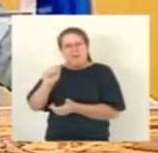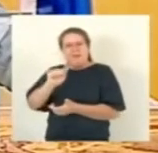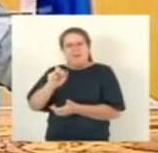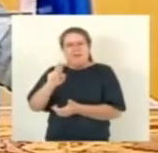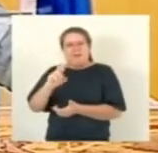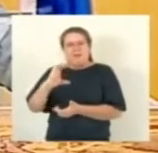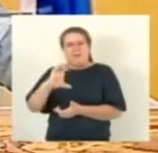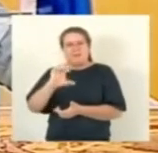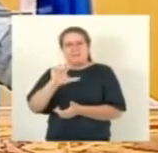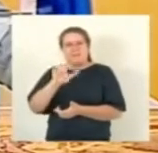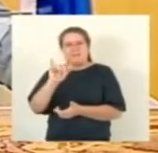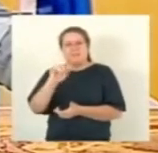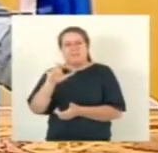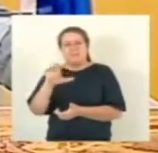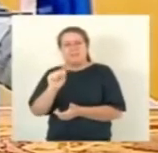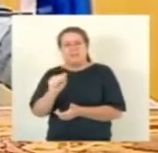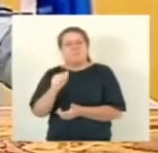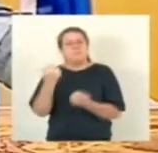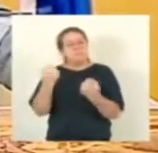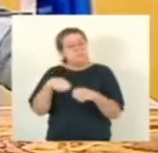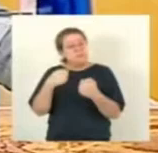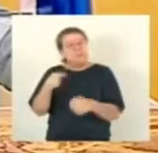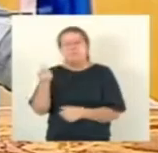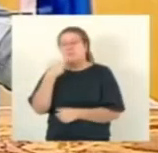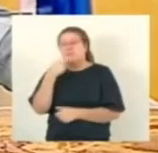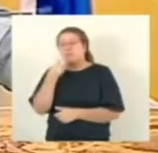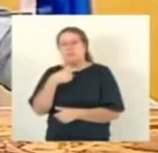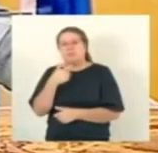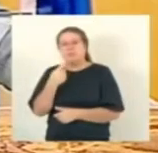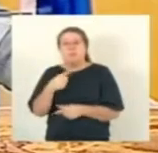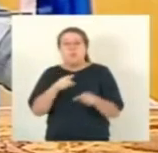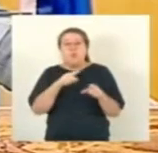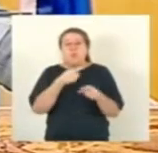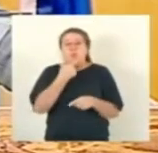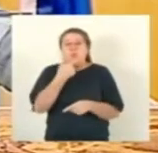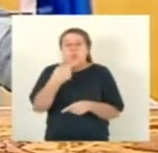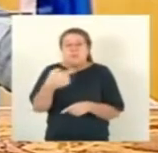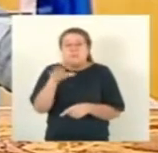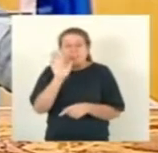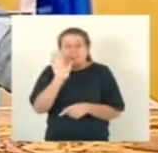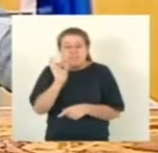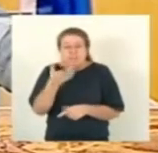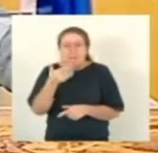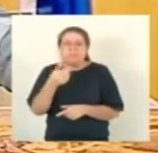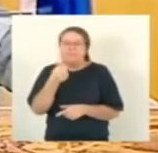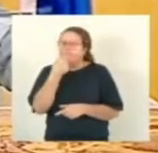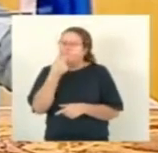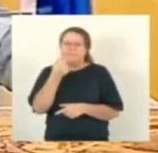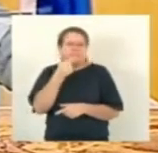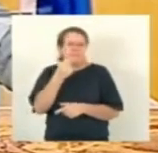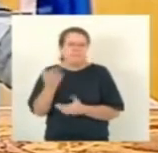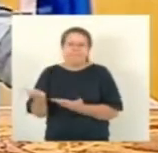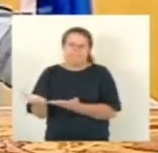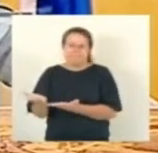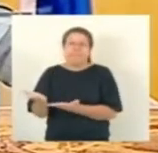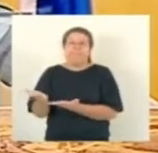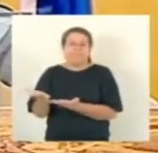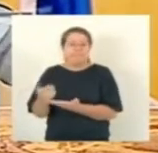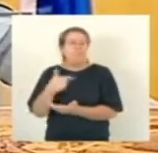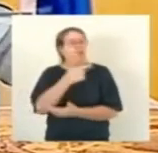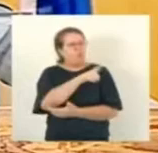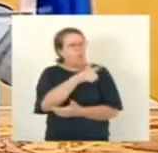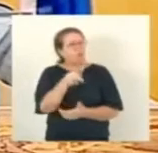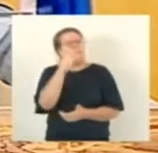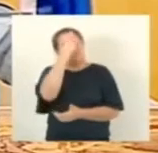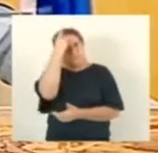está sem esse medicamento. Na mesma situação que a senhora Arceliza está, existem outros cidadãos. Então, eu peço